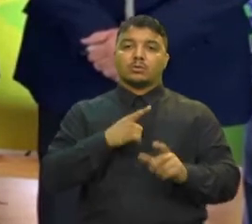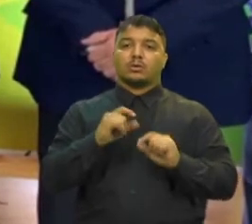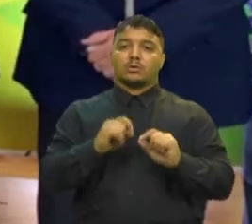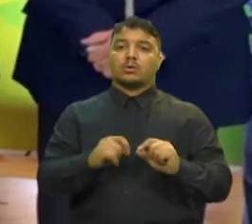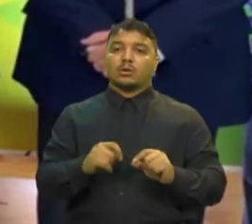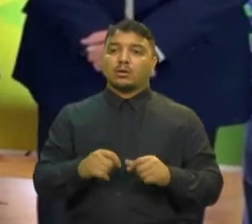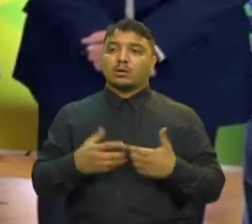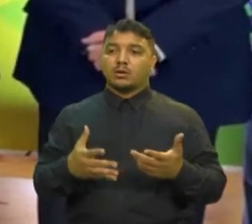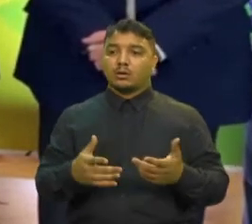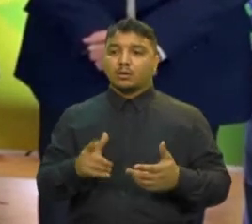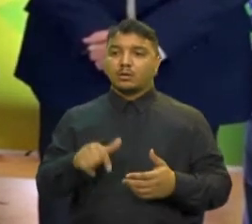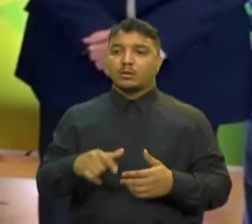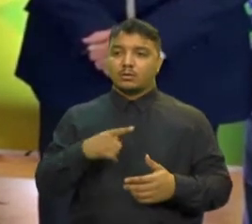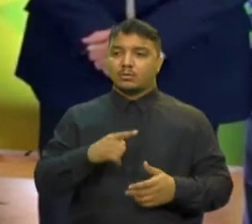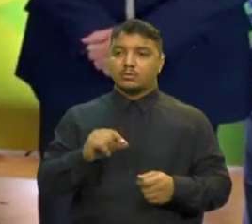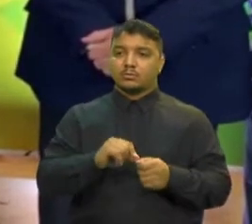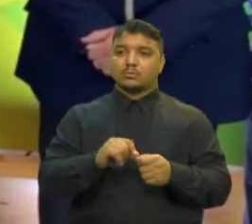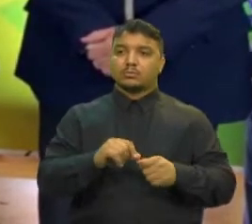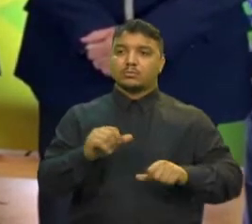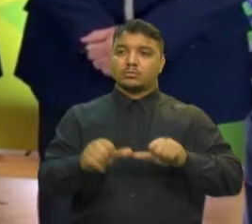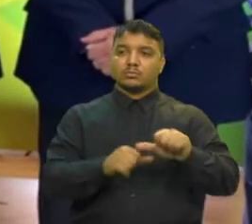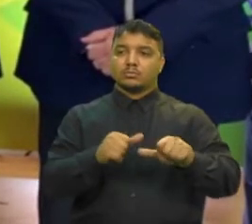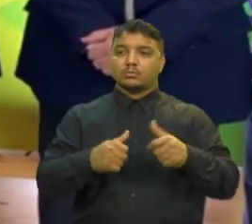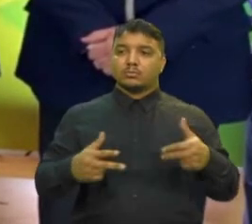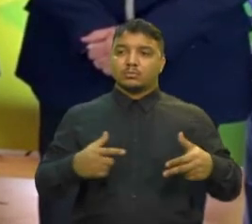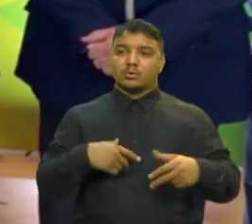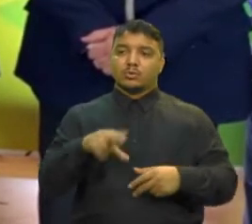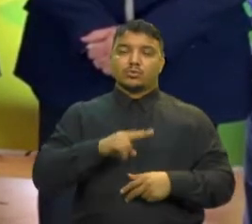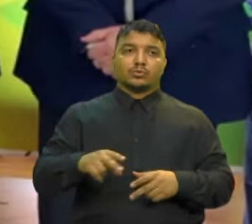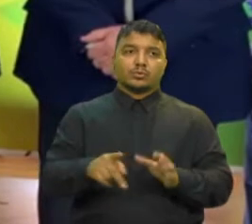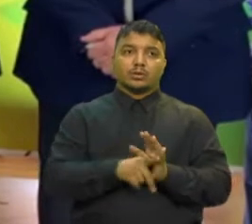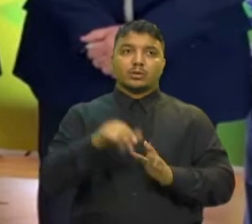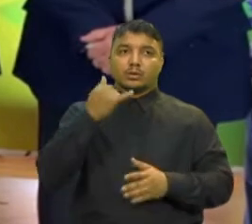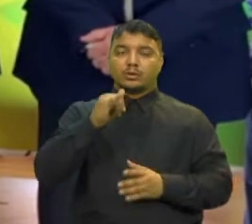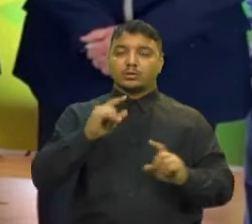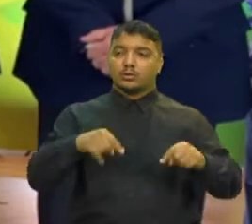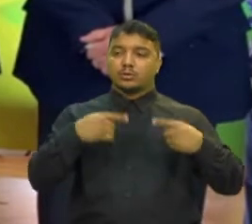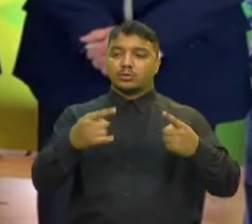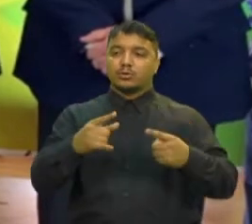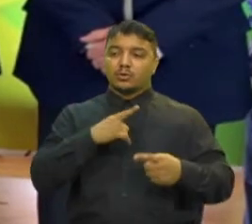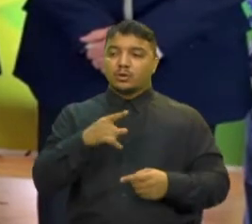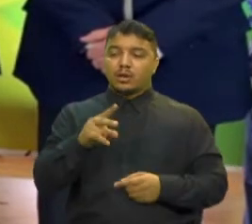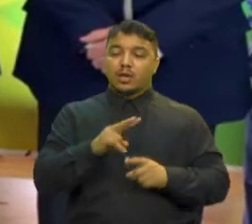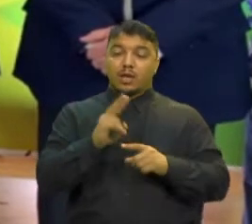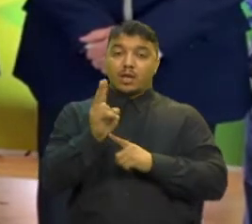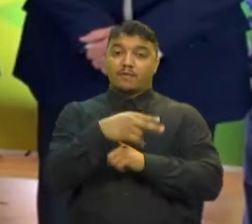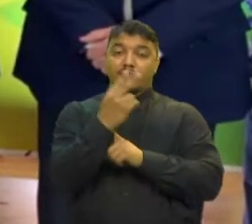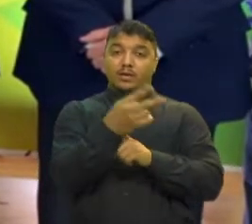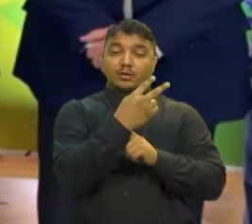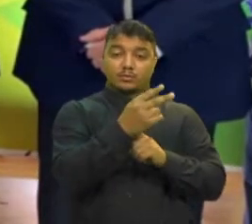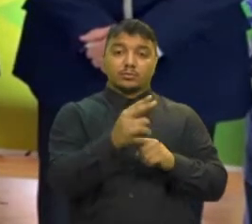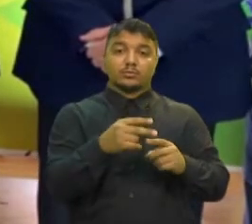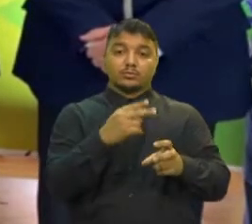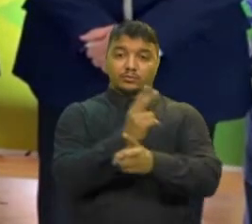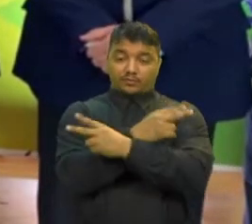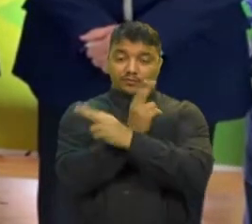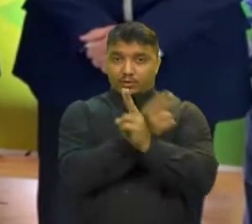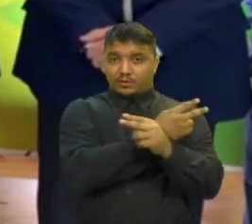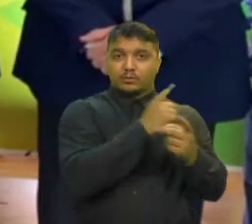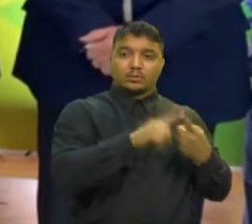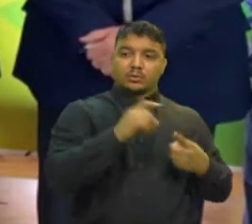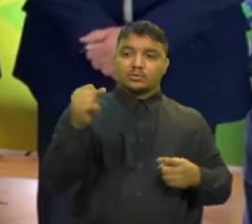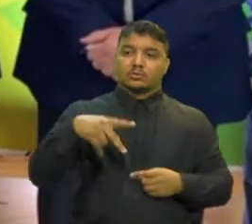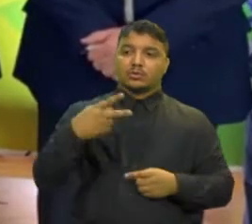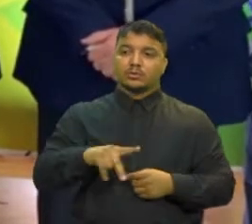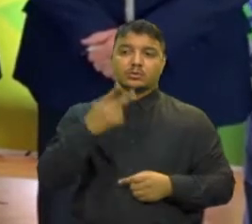combustível Usando energias renováveis, tanto do vento como do sol Que nós temos disponível no Ceará